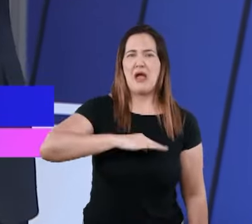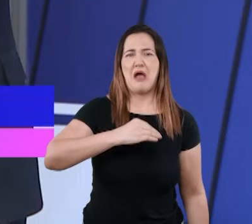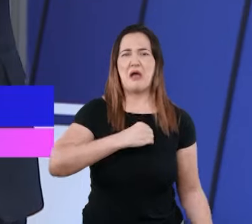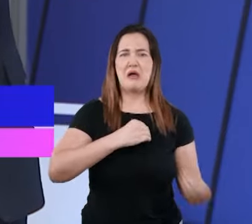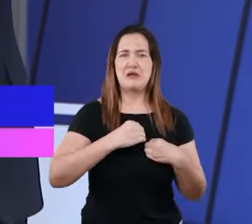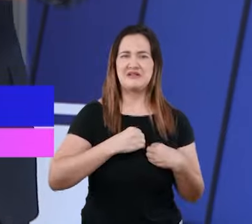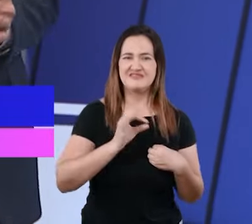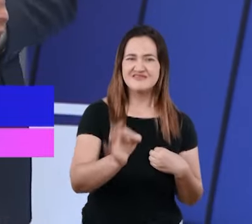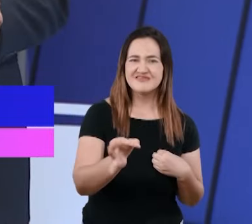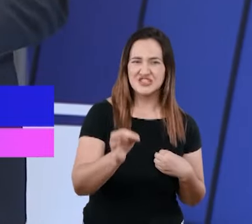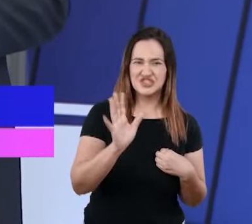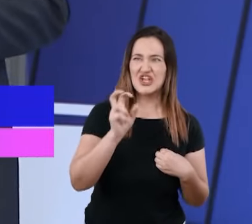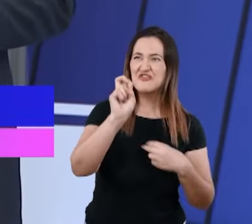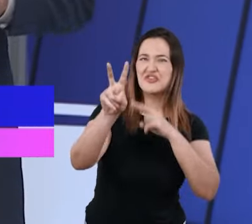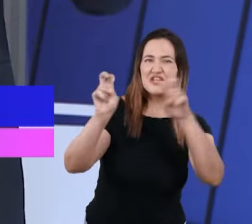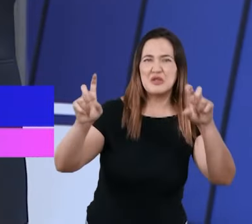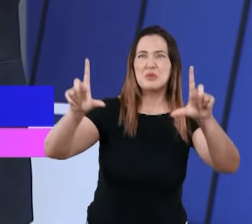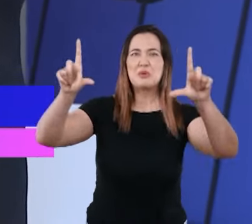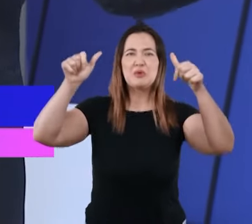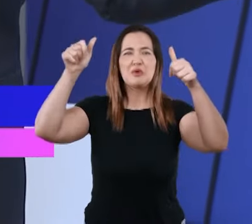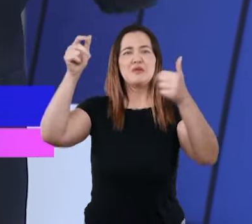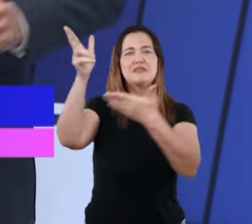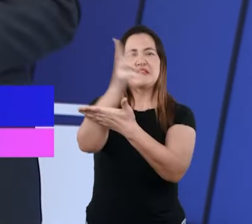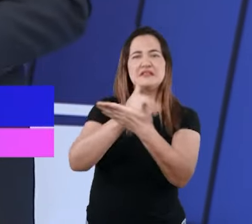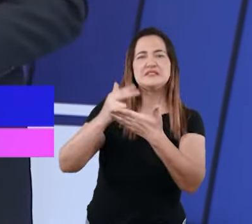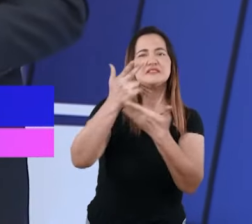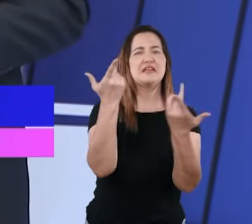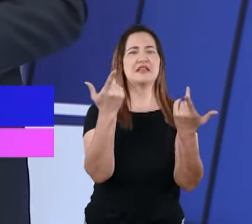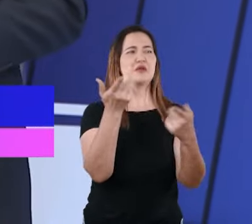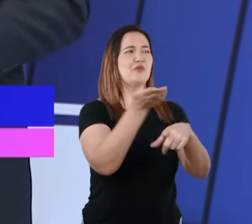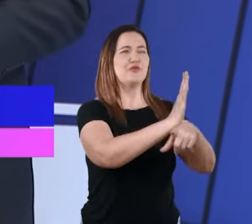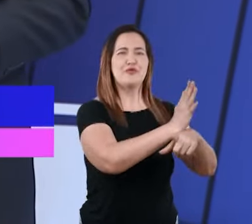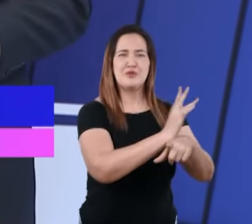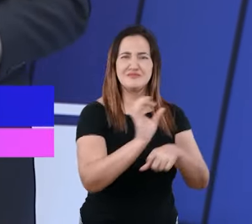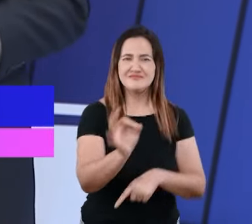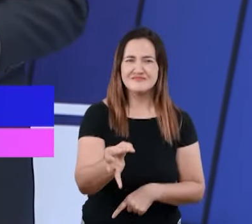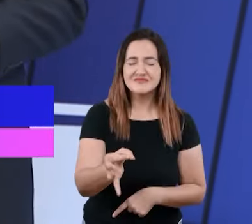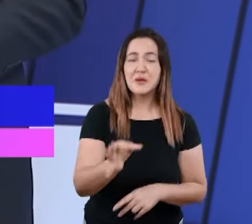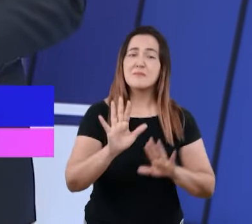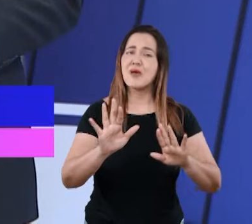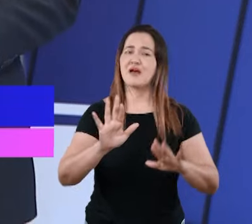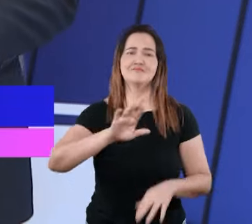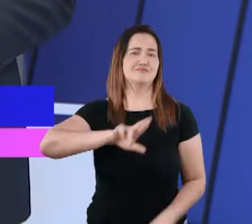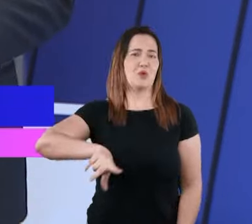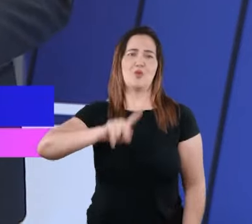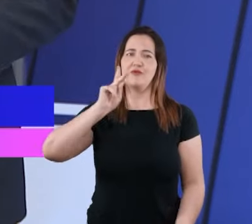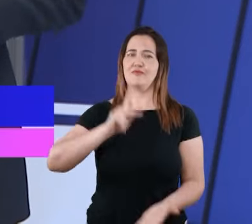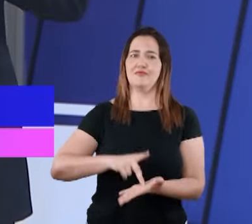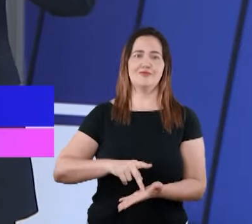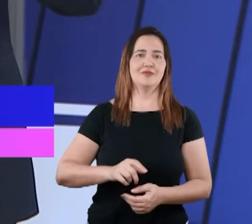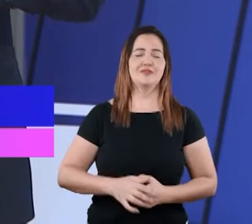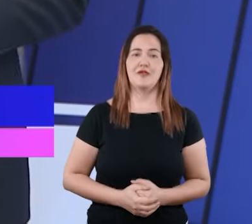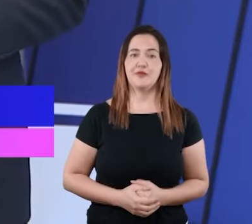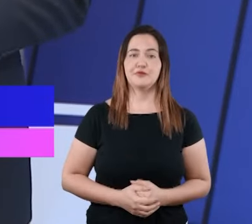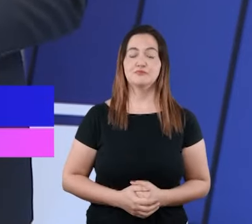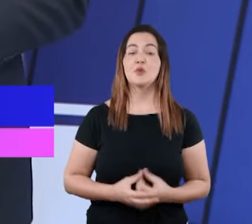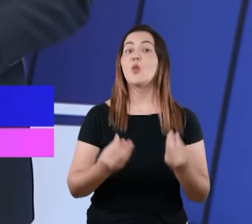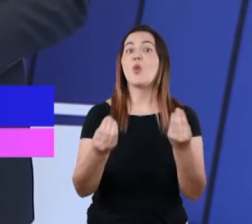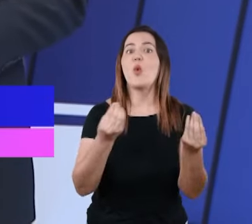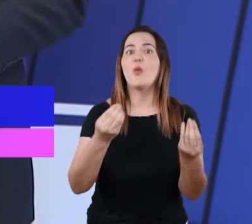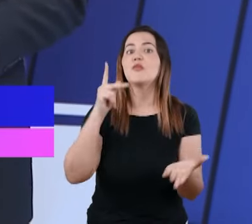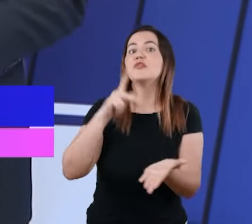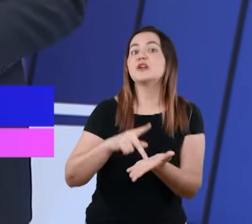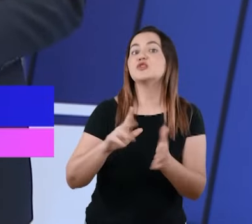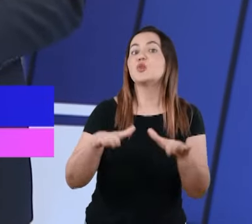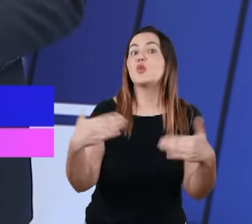esse imaginário popular, essas crenças que estão por aí. E vamos agora à Bíblia, à Palavra do Senhor,